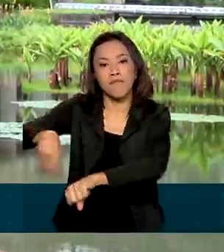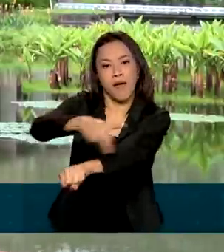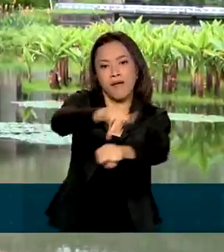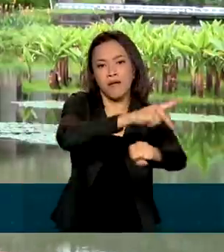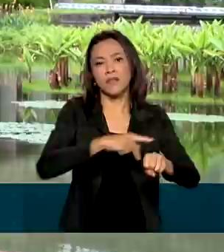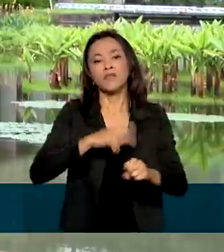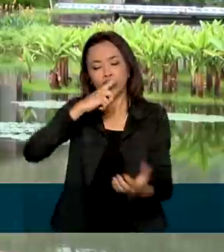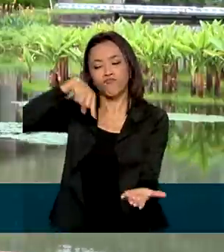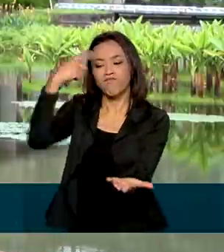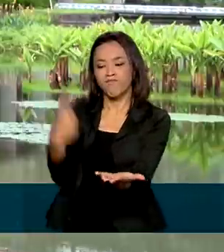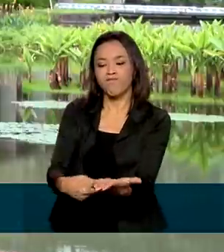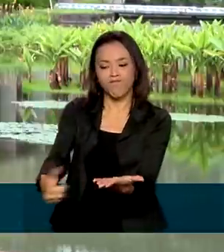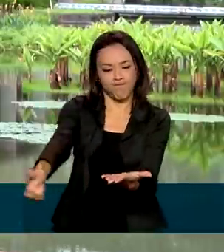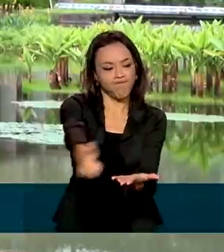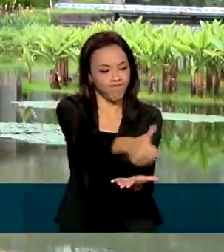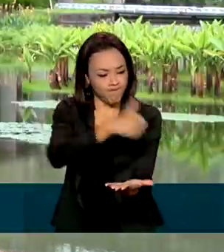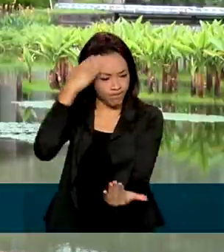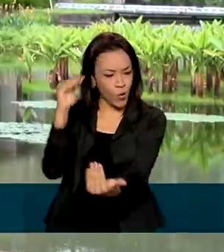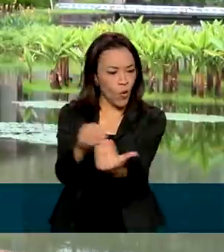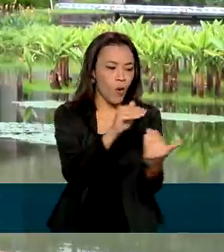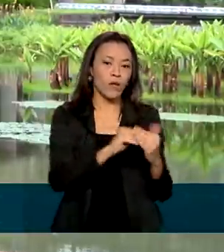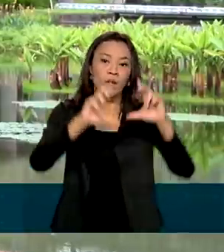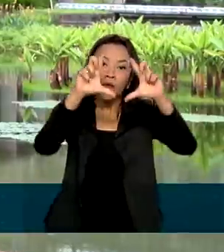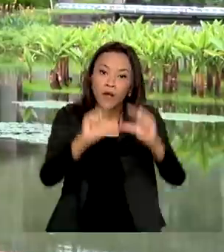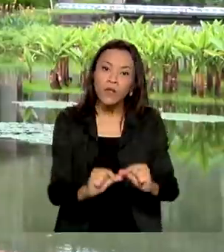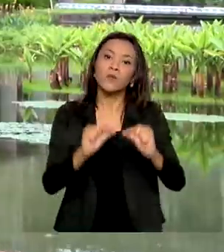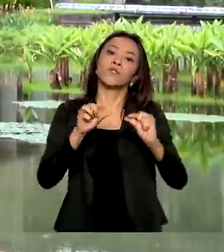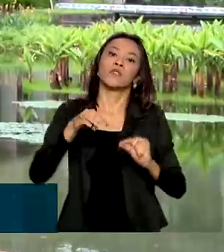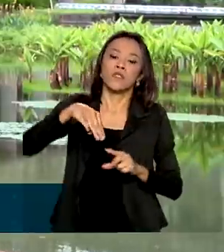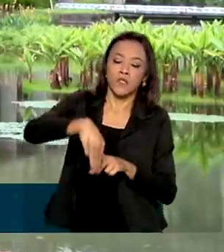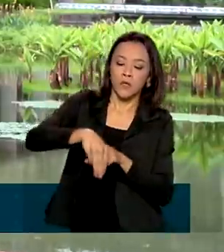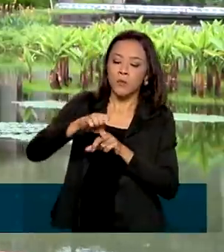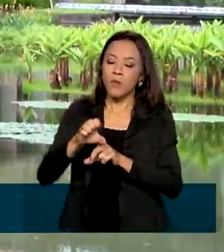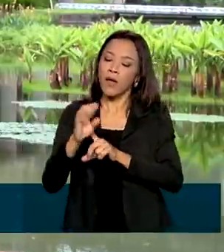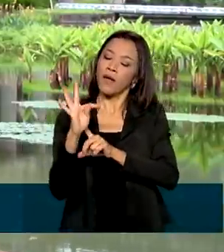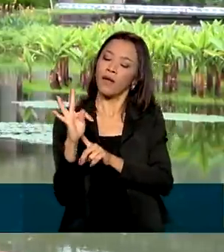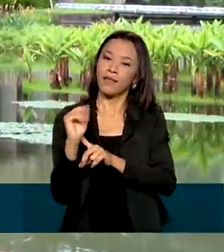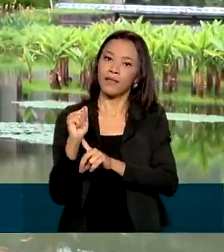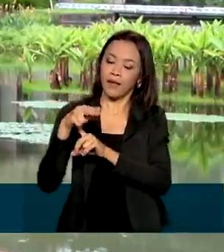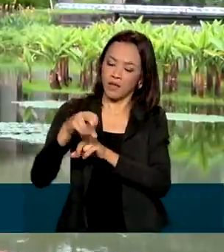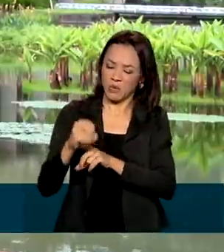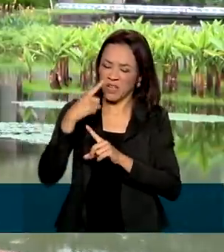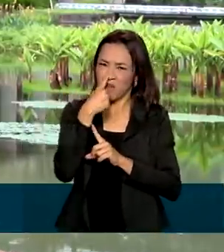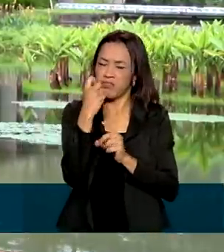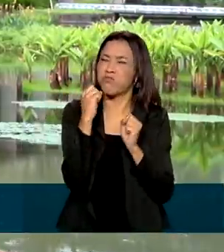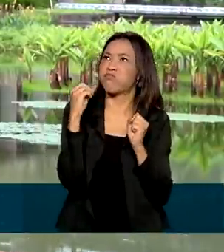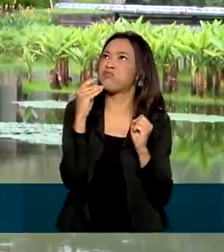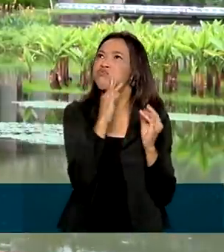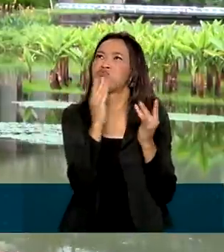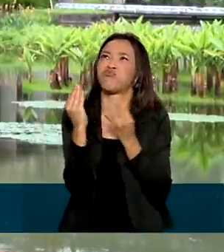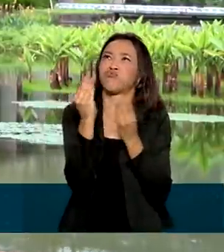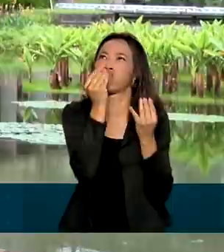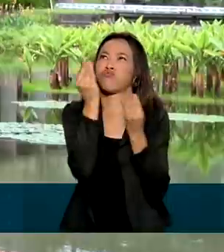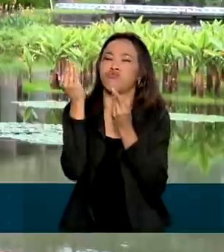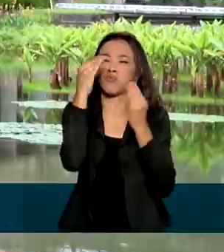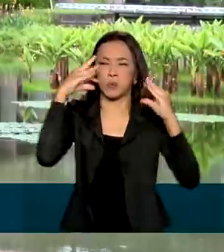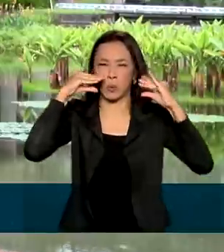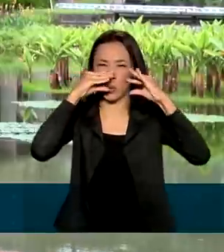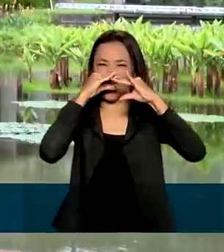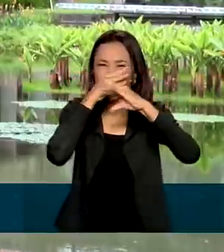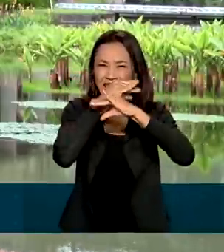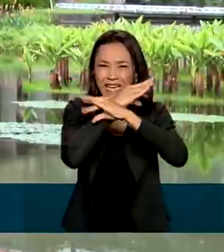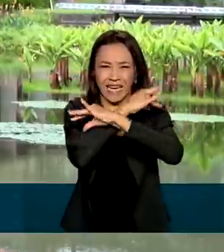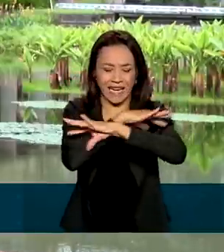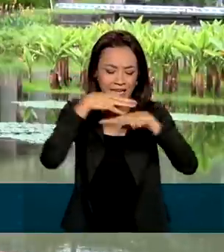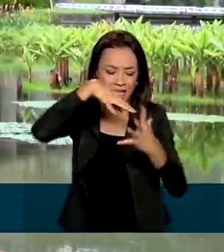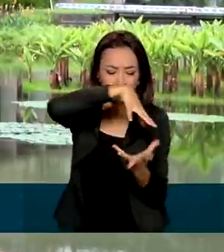metano em 30% até 2030. O gás de efeito estufa é mais potente na elevação das temperaturas da terra que